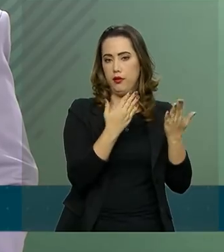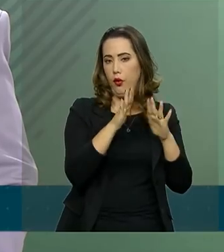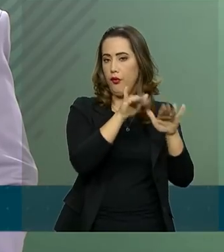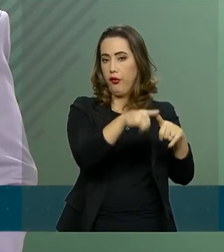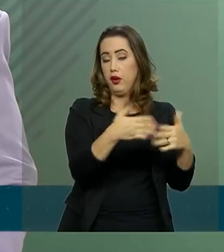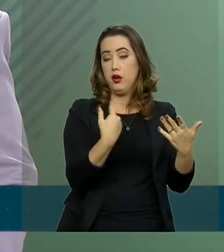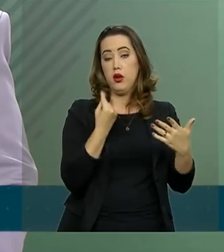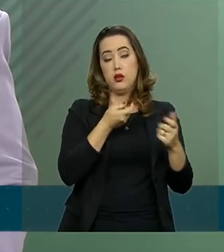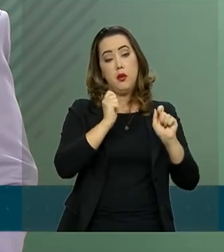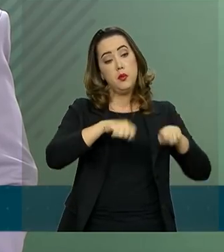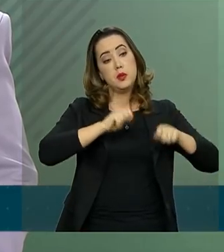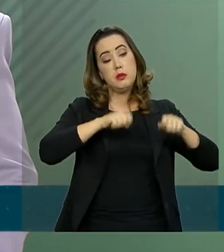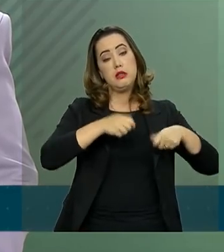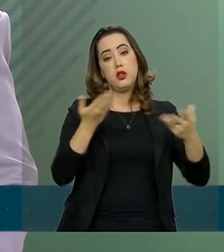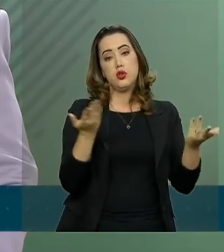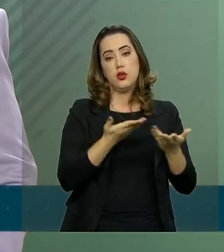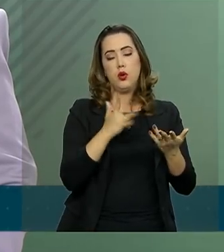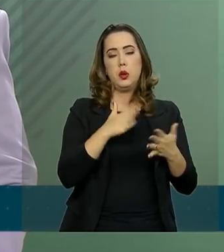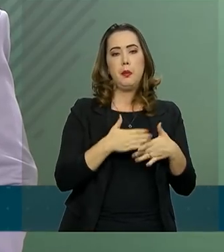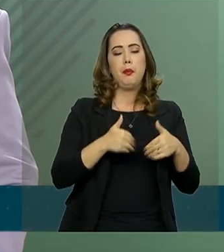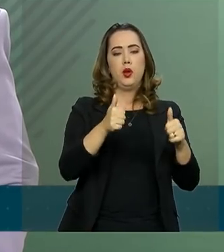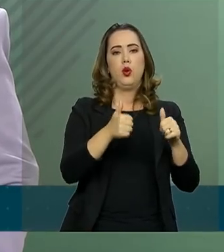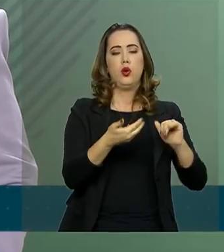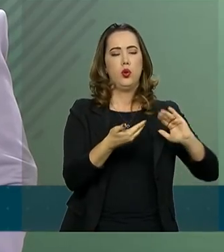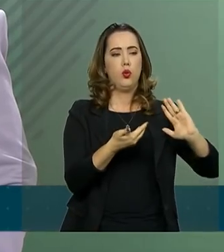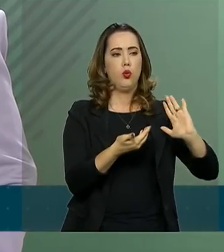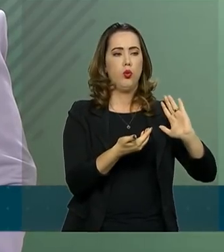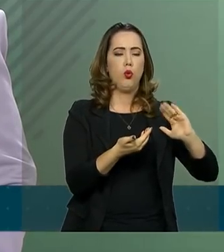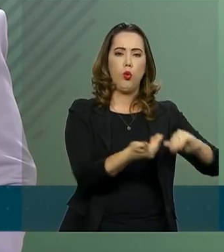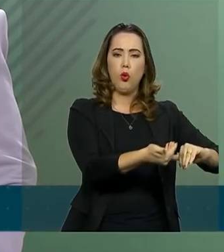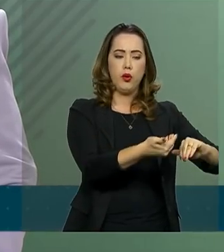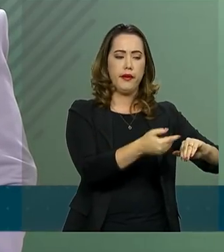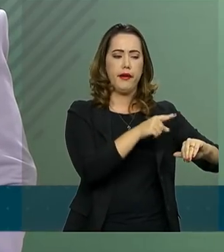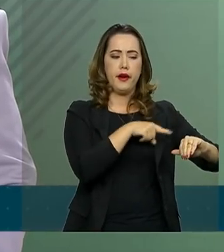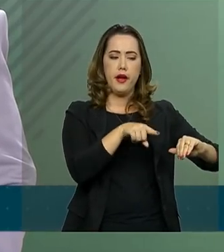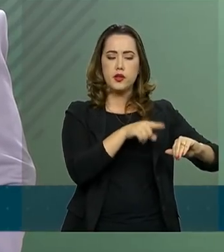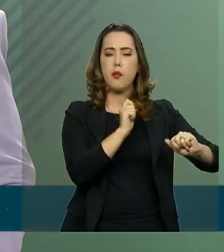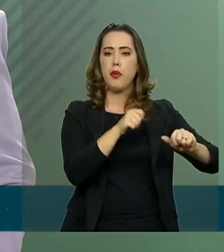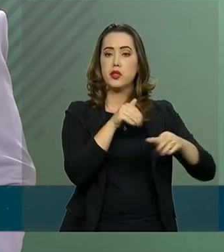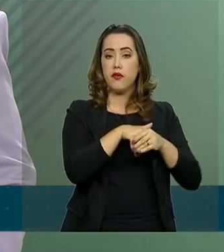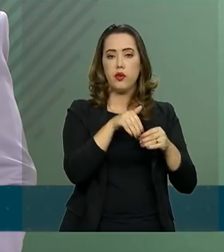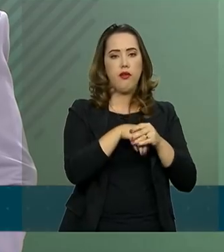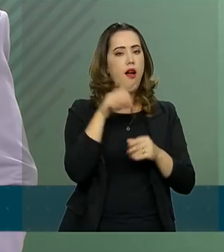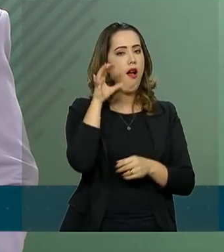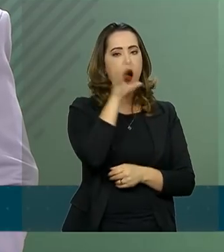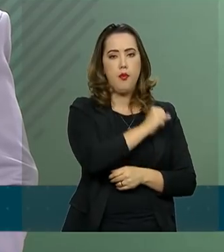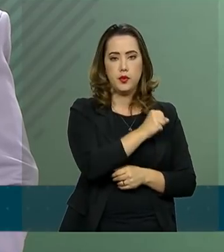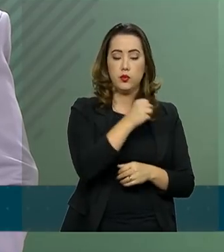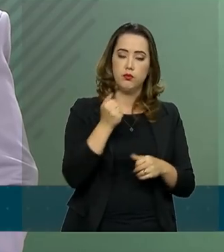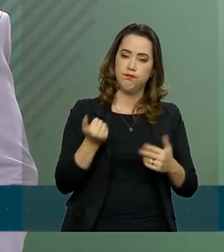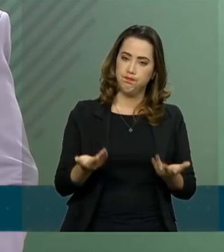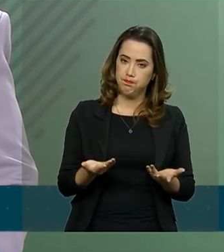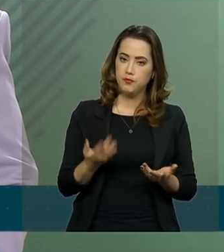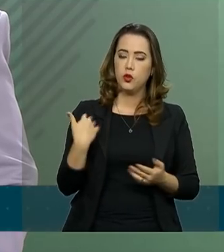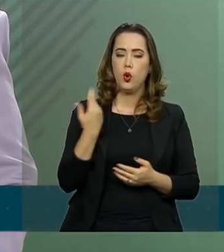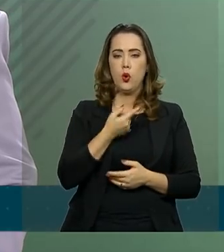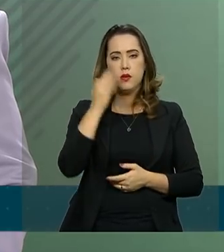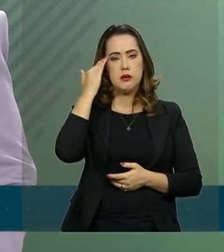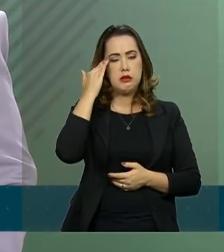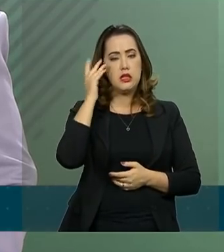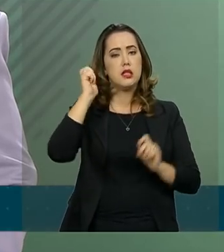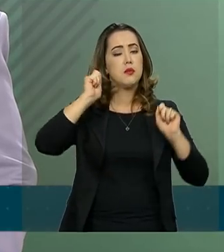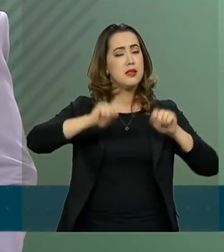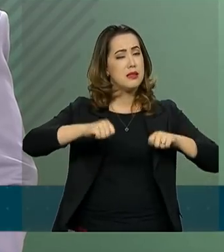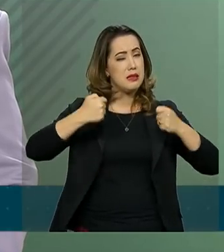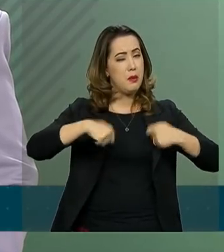nós tenhamos a possibilidade, melhor, que o Congresso tenha a possibilidade de votar o mais rápido possível. Entendemos que é preciso